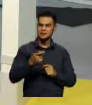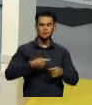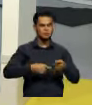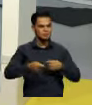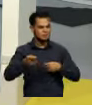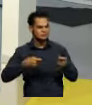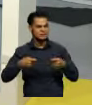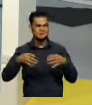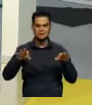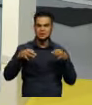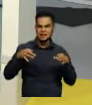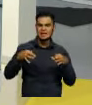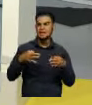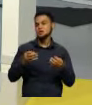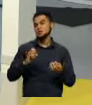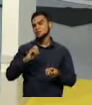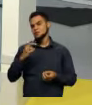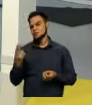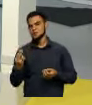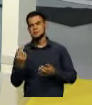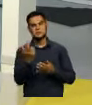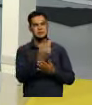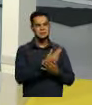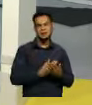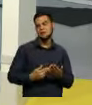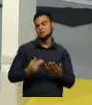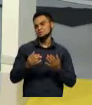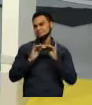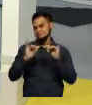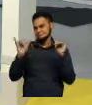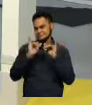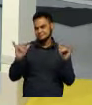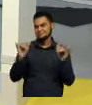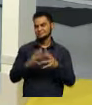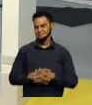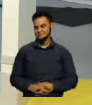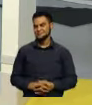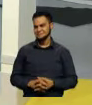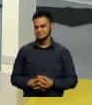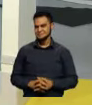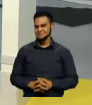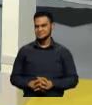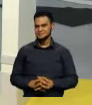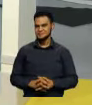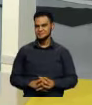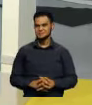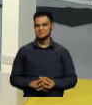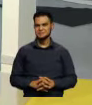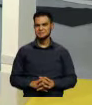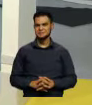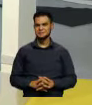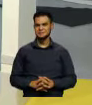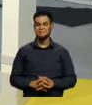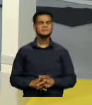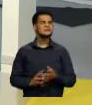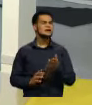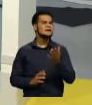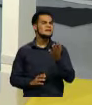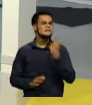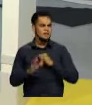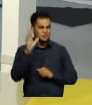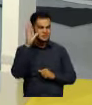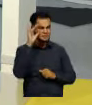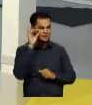folheto ou uma imagem publicitária, alguma campanha. Vamos ver um